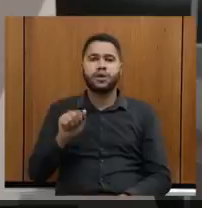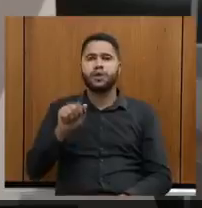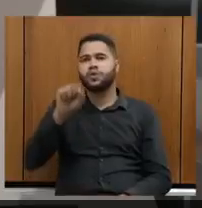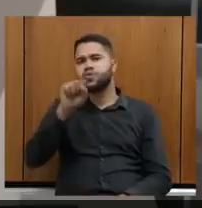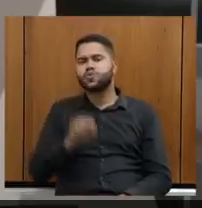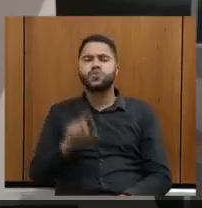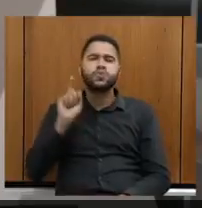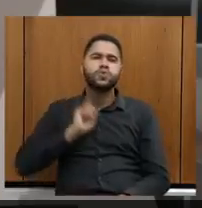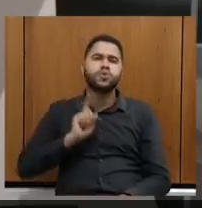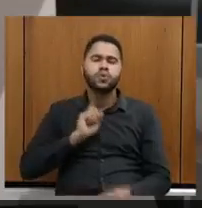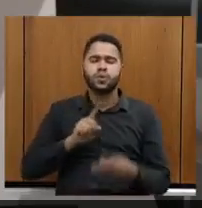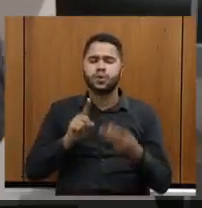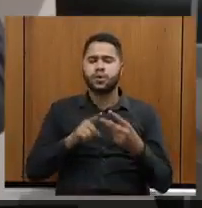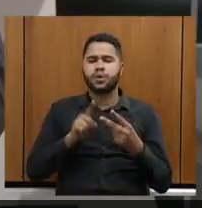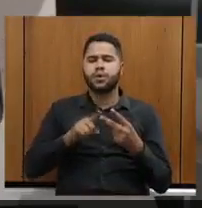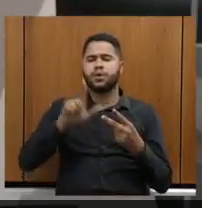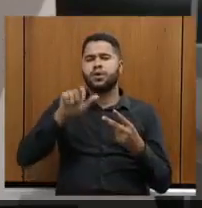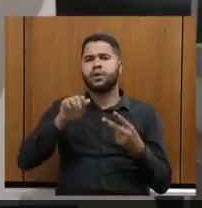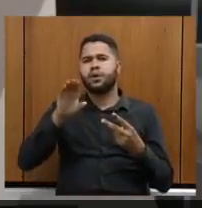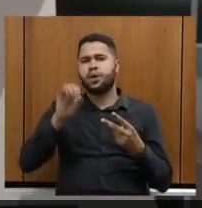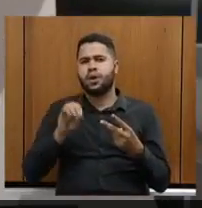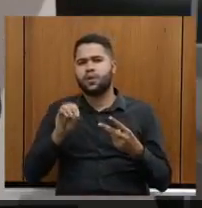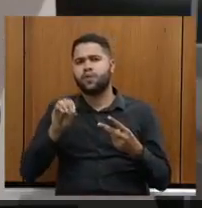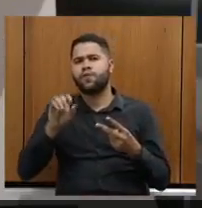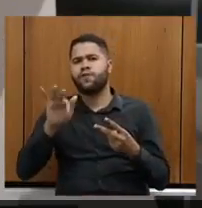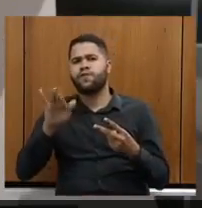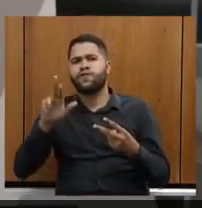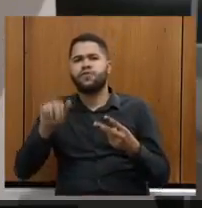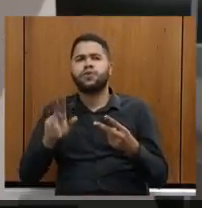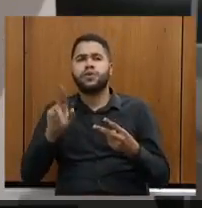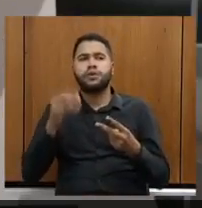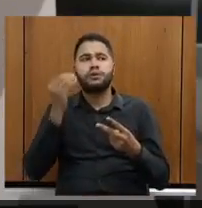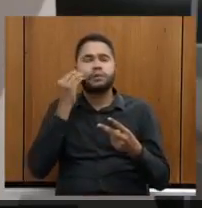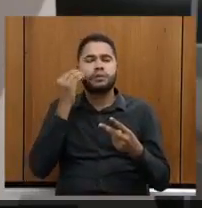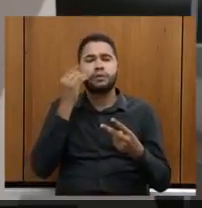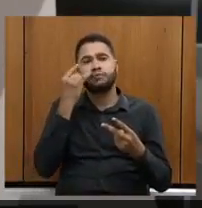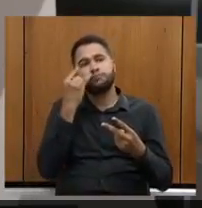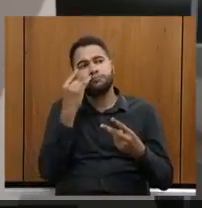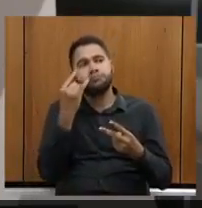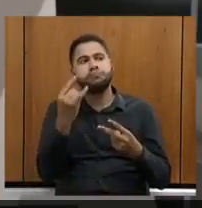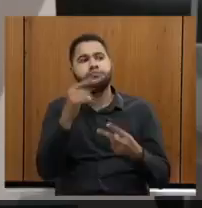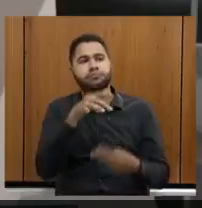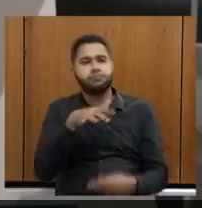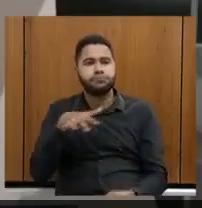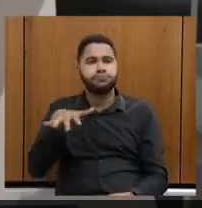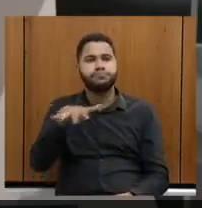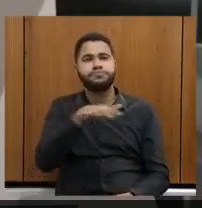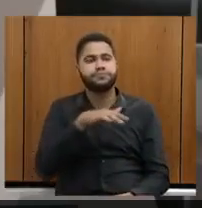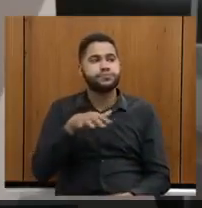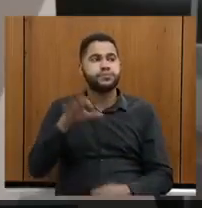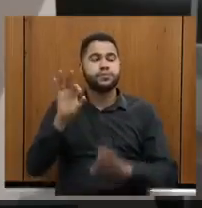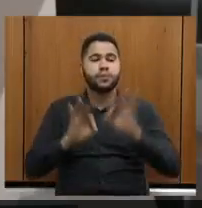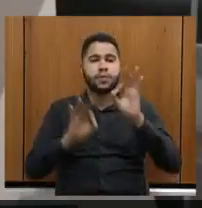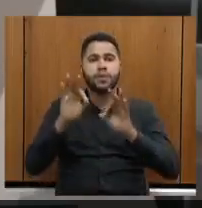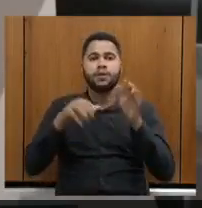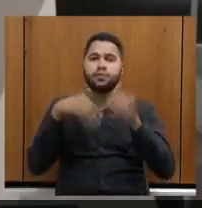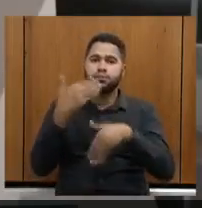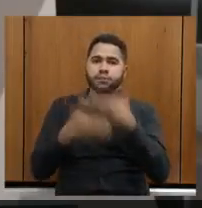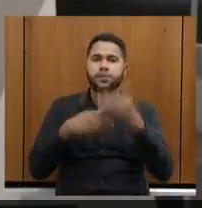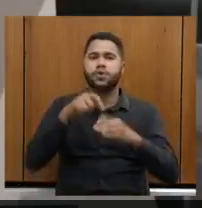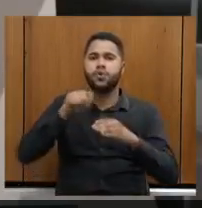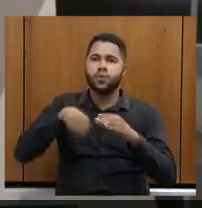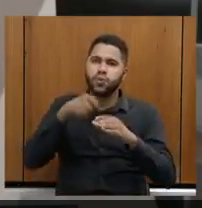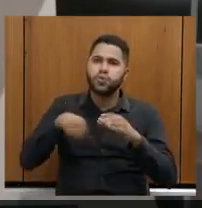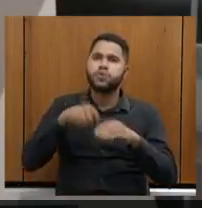Minas, Lago de Furnas, para a Bahia, para o norte. Então, buscando atrair os turistas da região. O Plano de Desenvolvimento da Cozinha